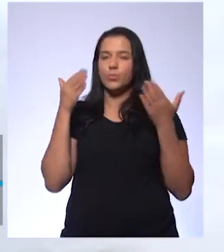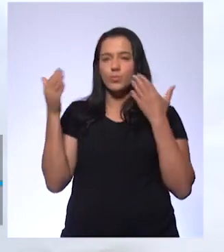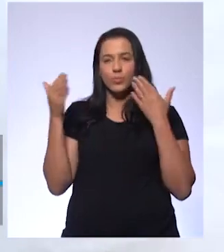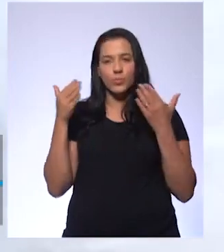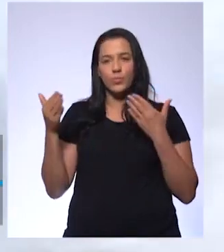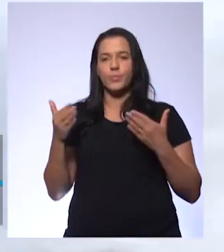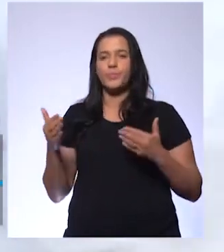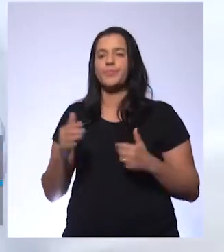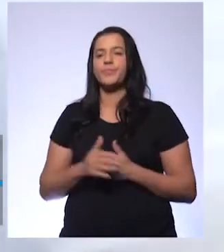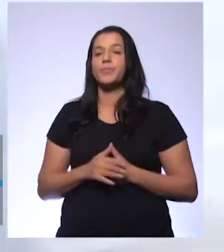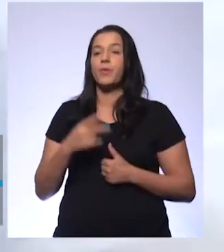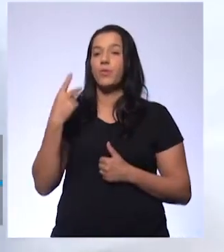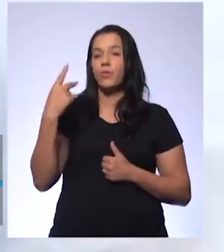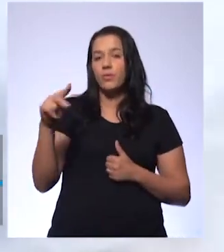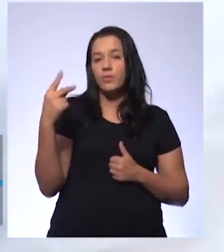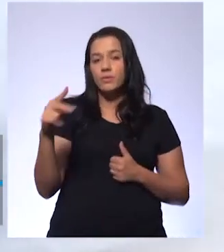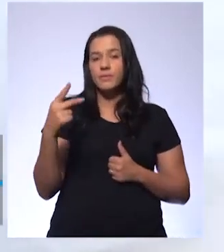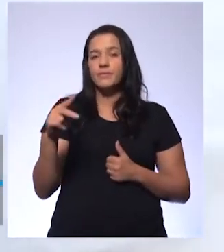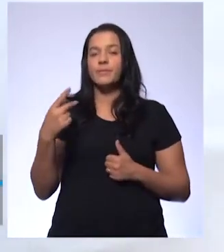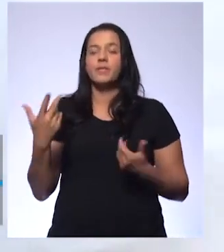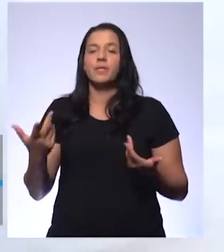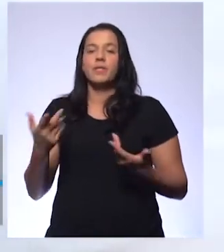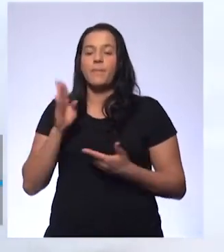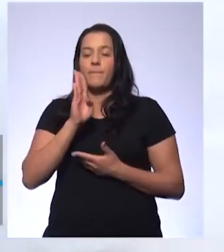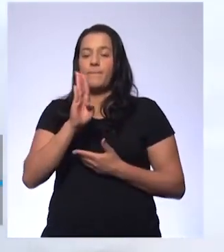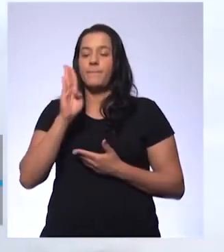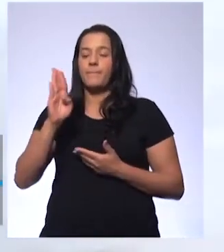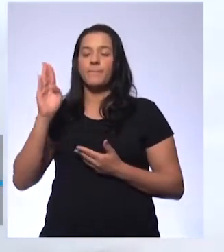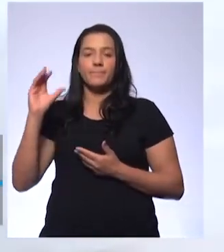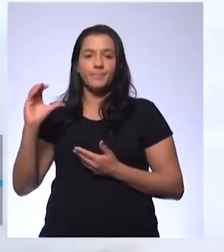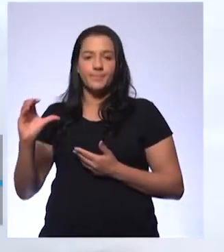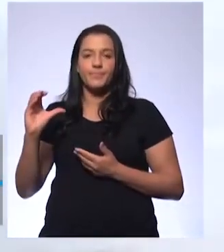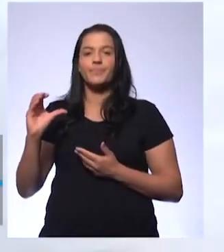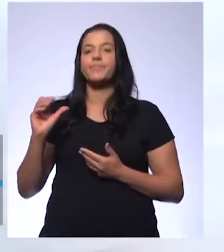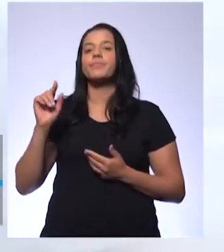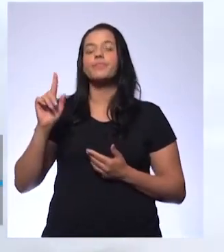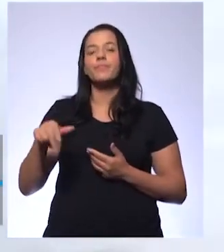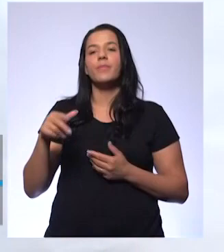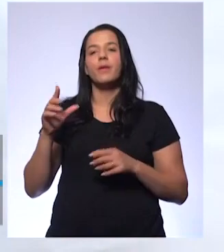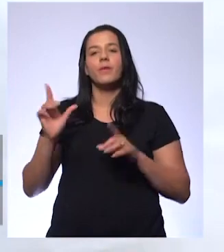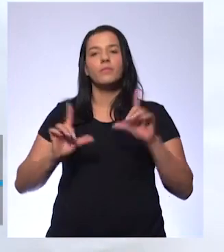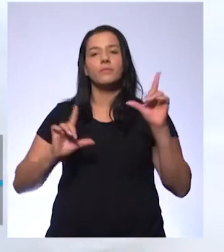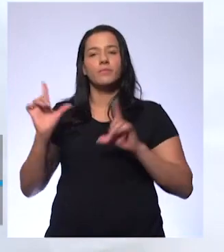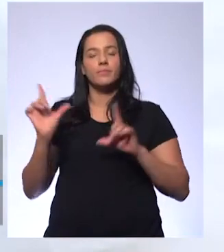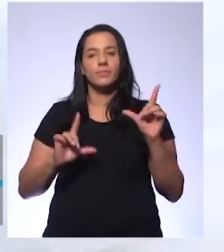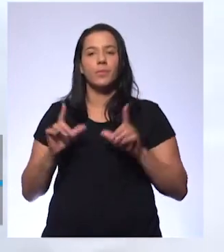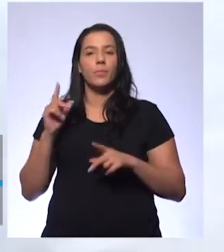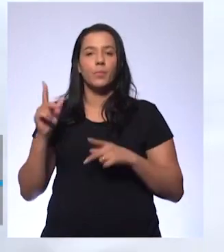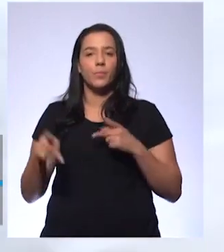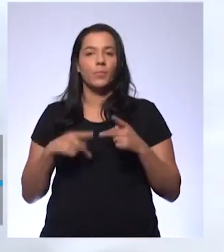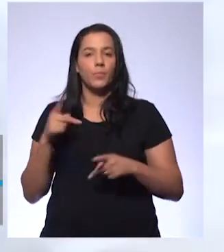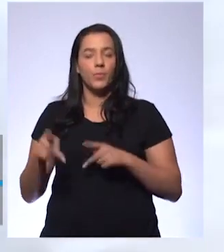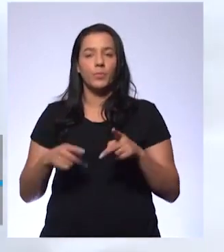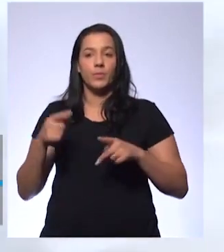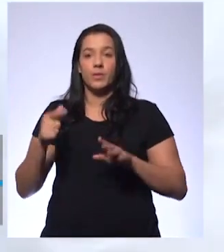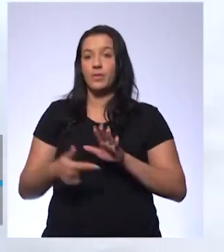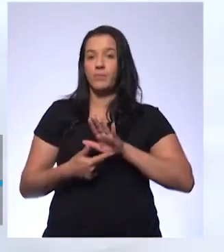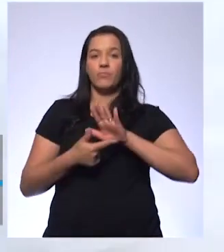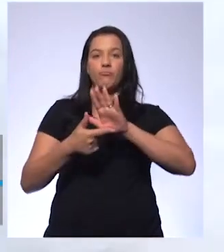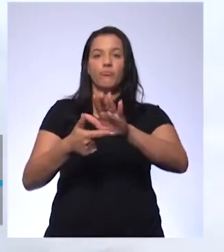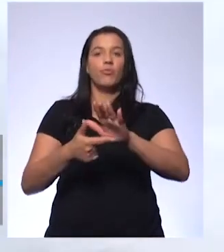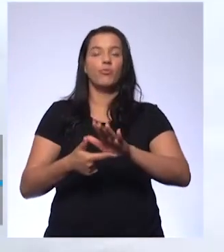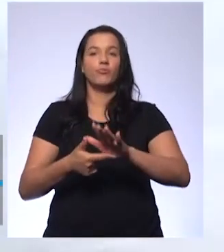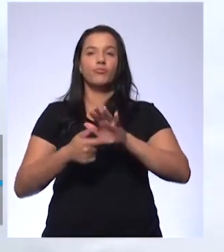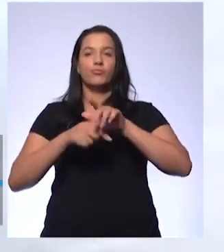documentários, tipo da BBC, que é uma TV pública da Inglaterra, e aí eles mostram lá aquelas